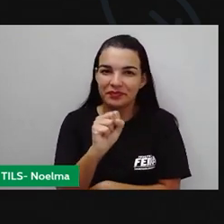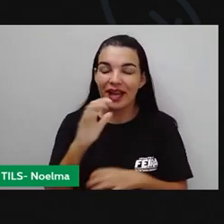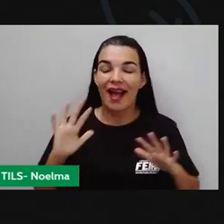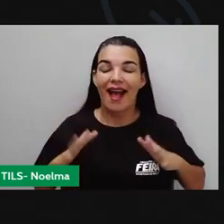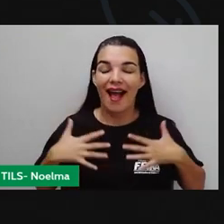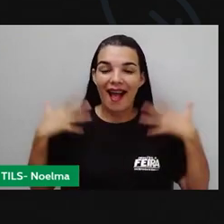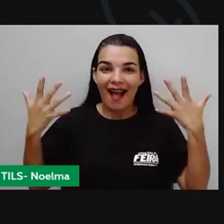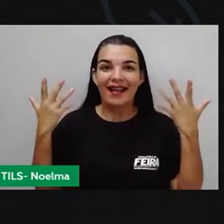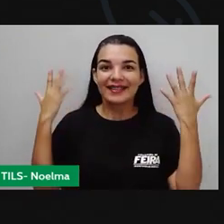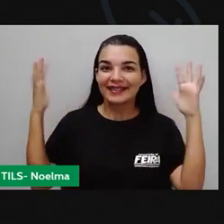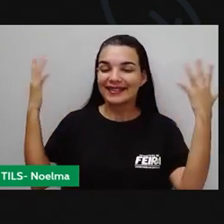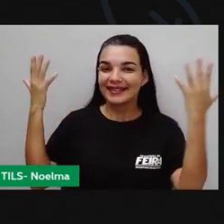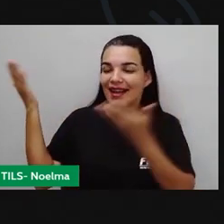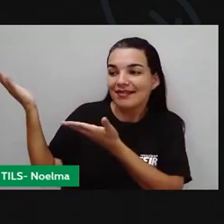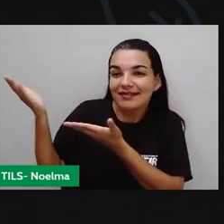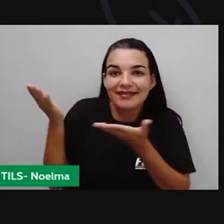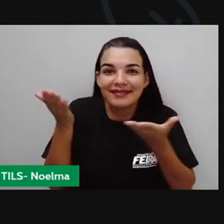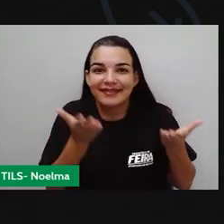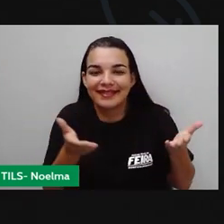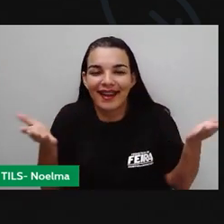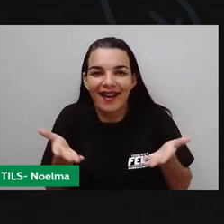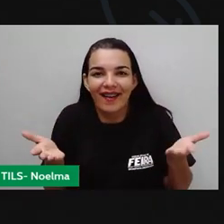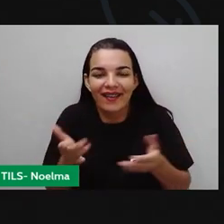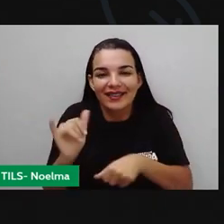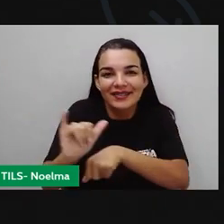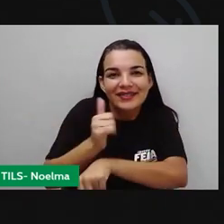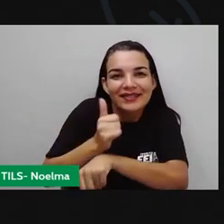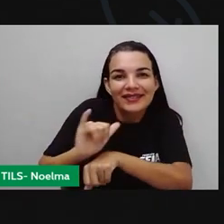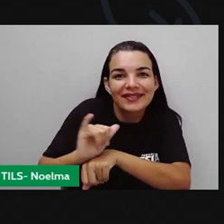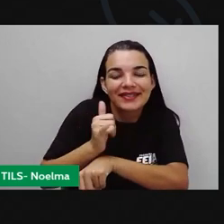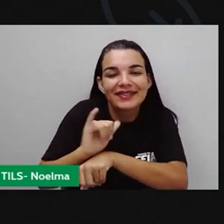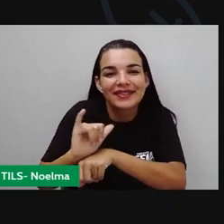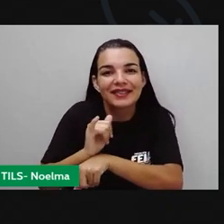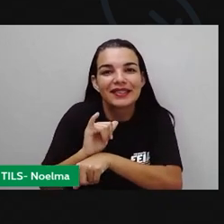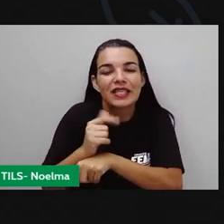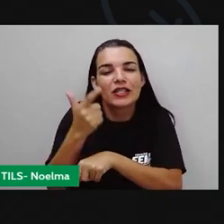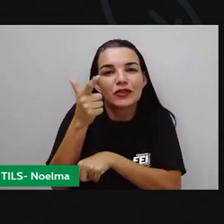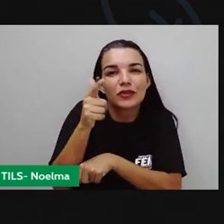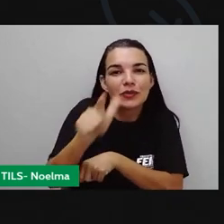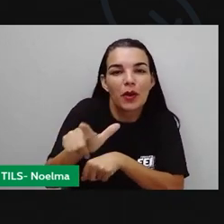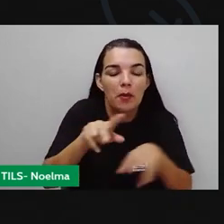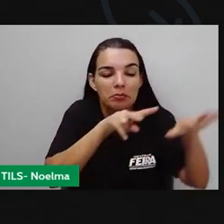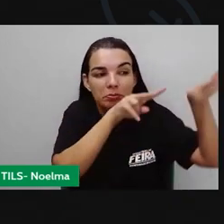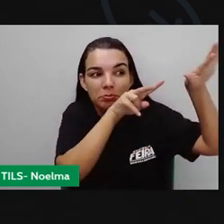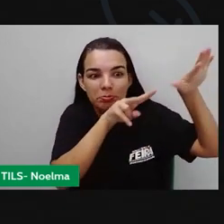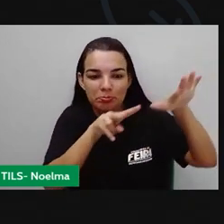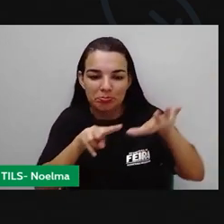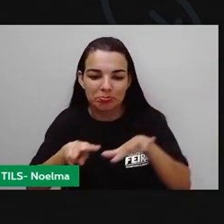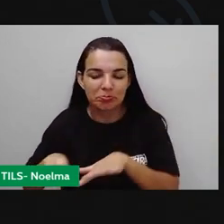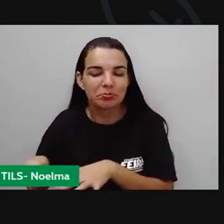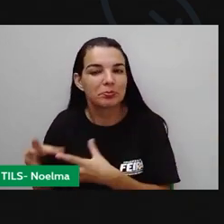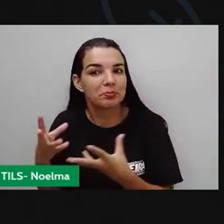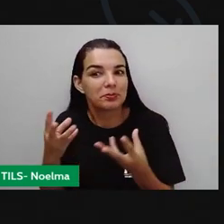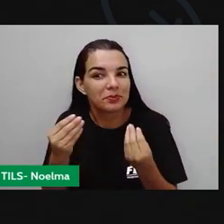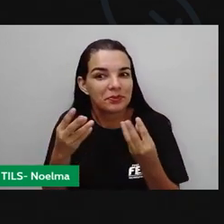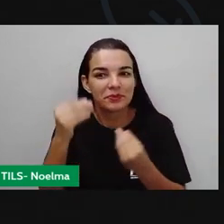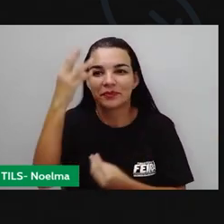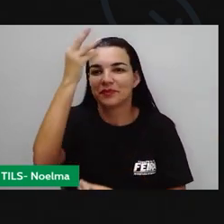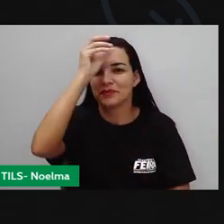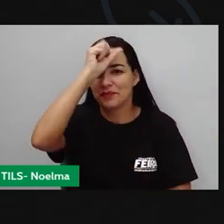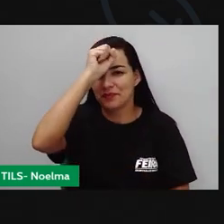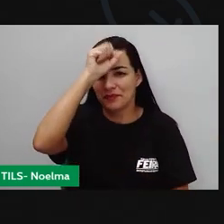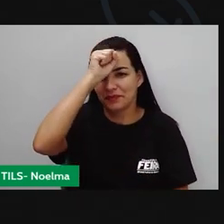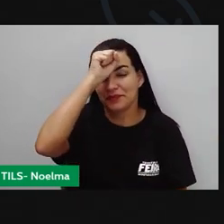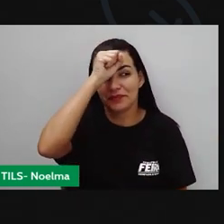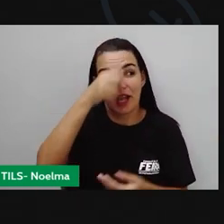É com enorme alegria que a gente recebe vocês aqui no nosso canal para mais uma semana de muito, muito aprendizado.